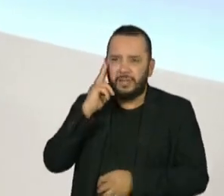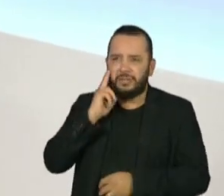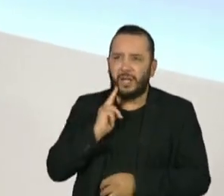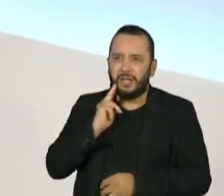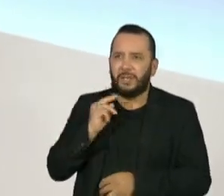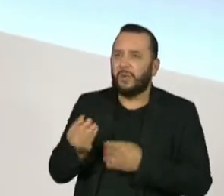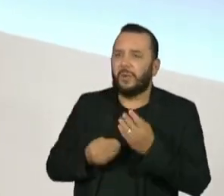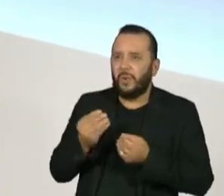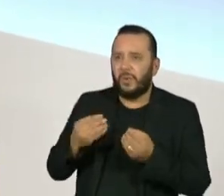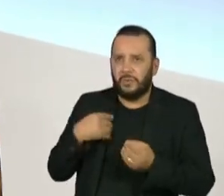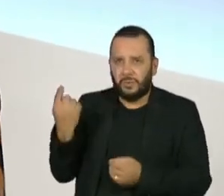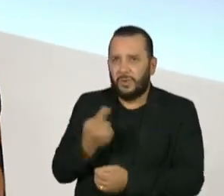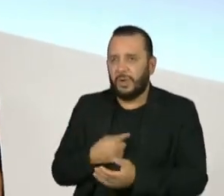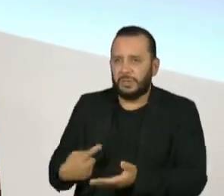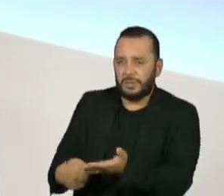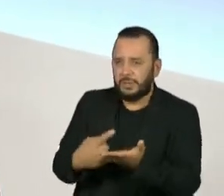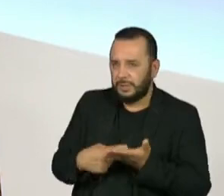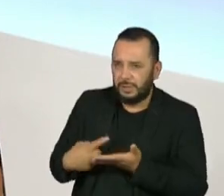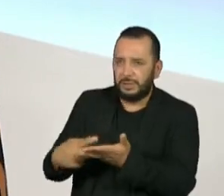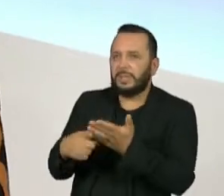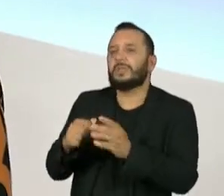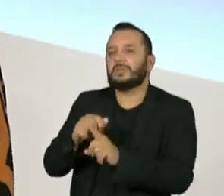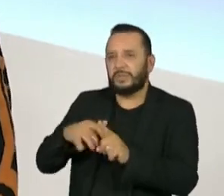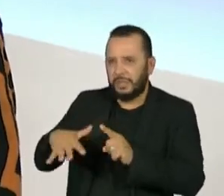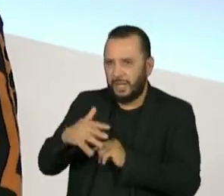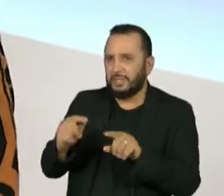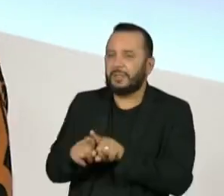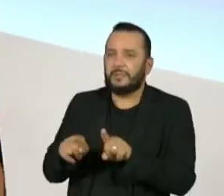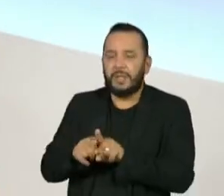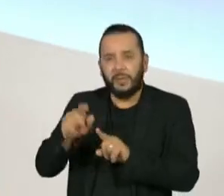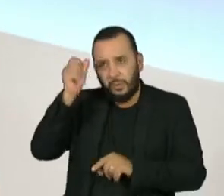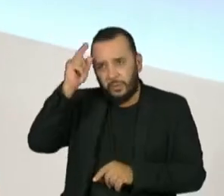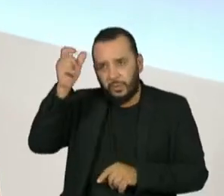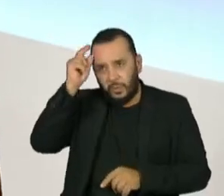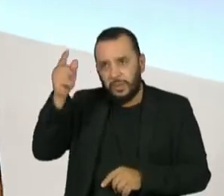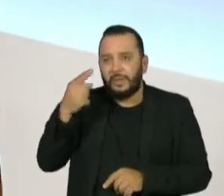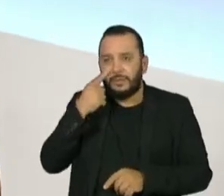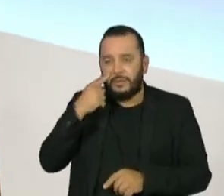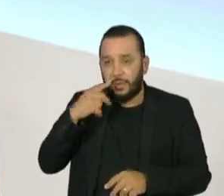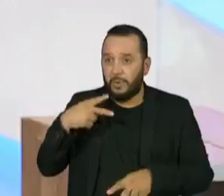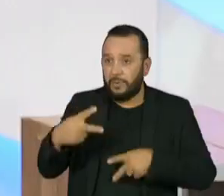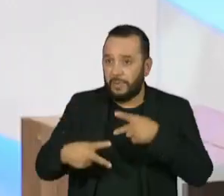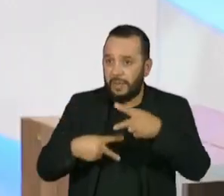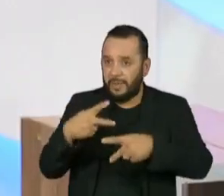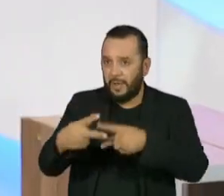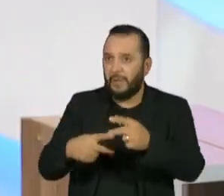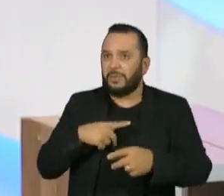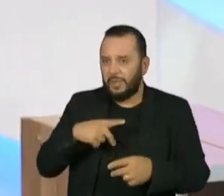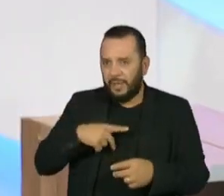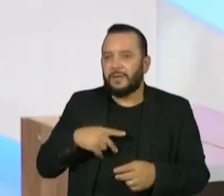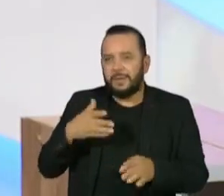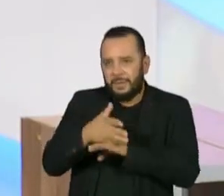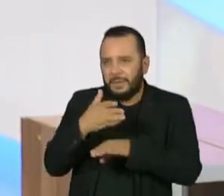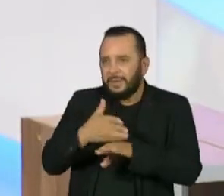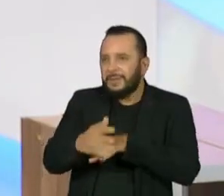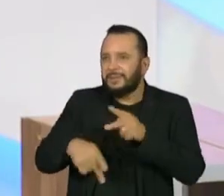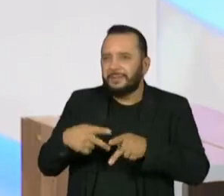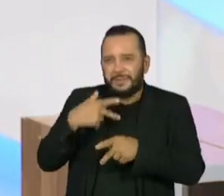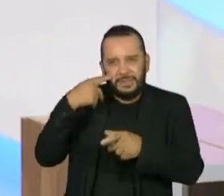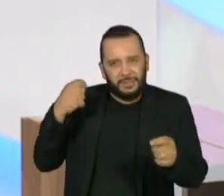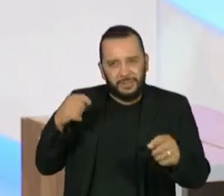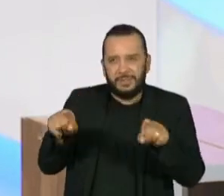através da cultura. A gente viu, por exemplo, que recentemente a Bienal teve uma participação importante de povos indígenas.